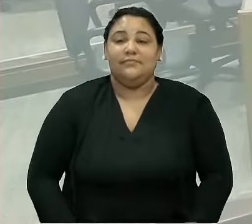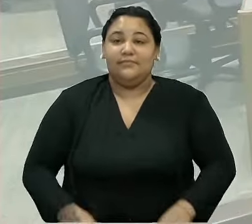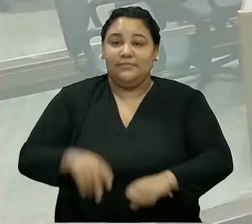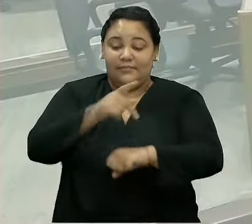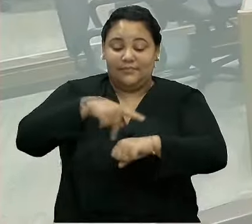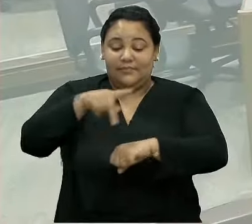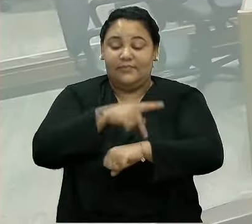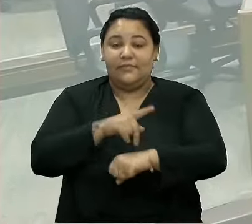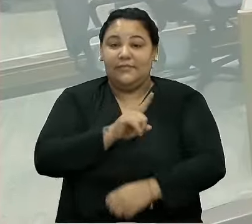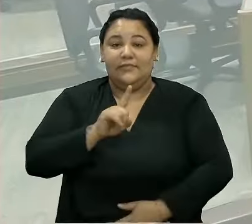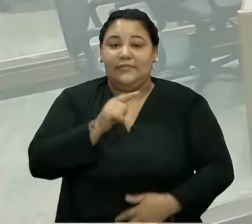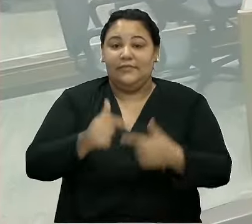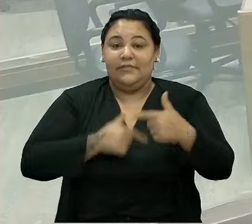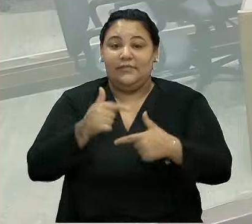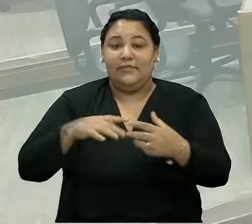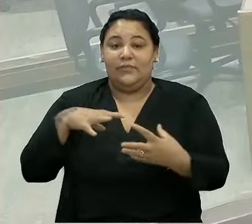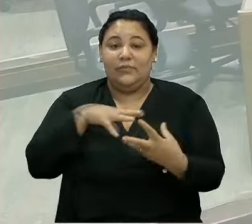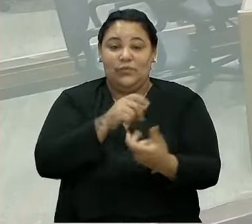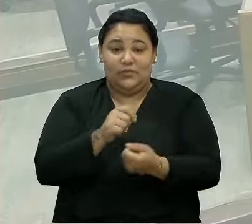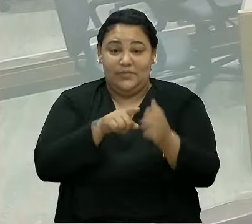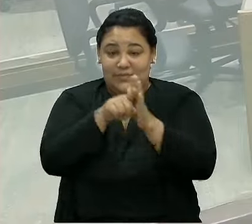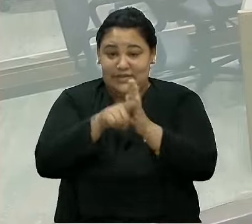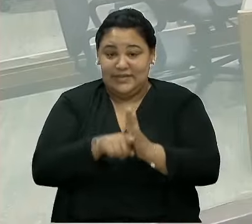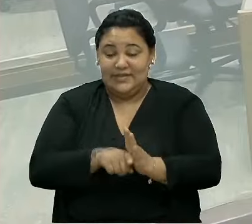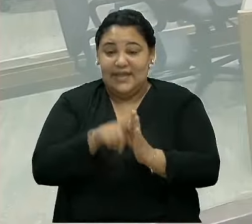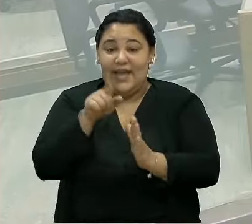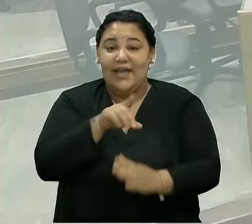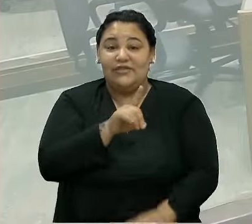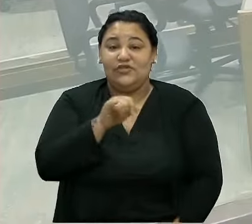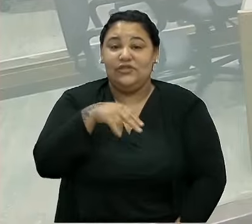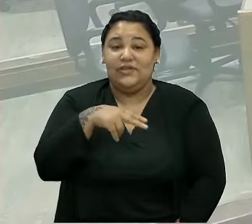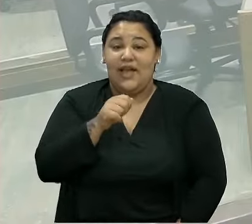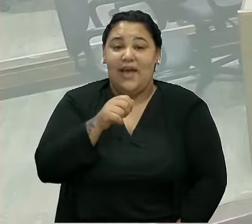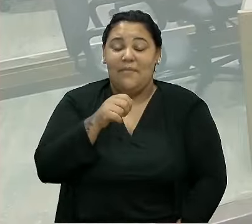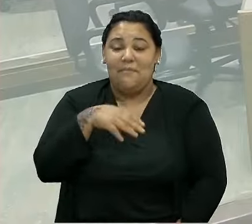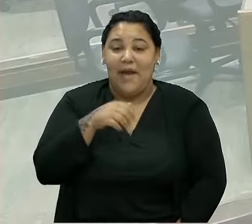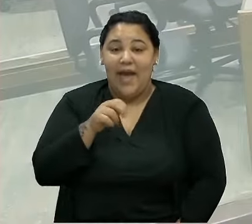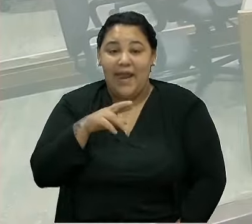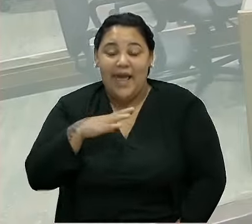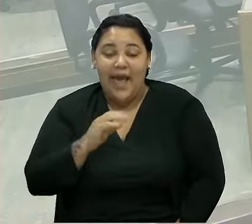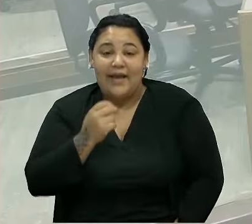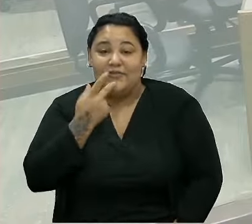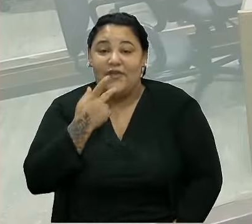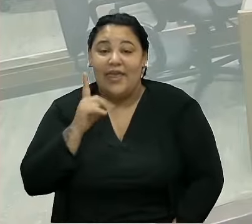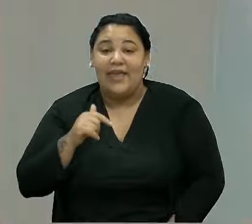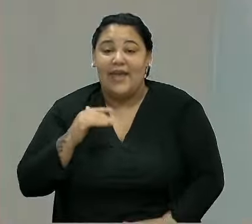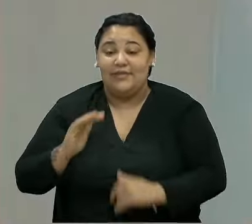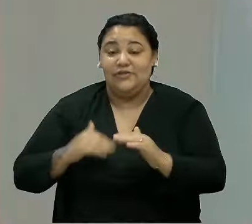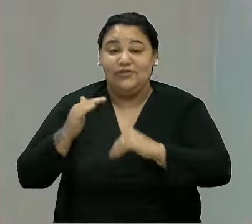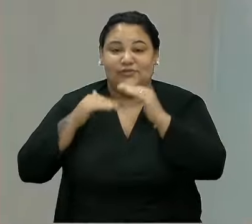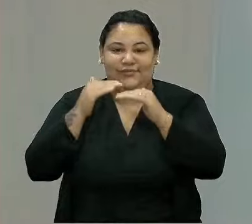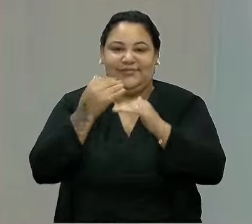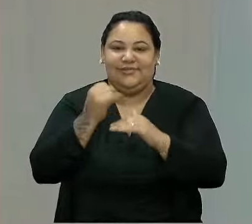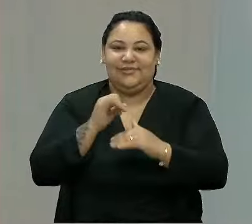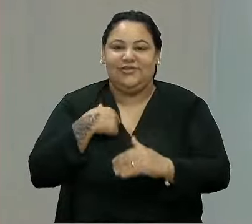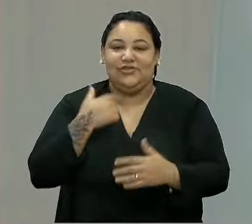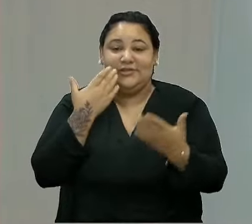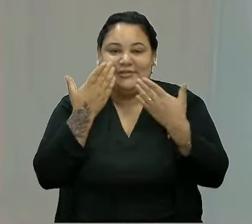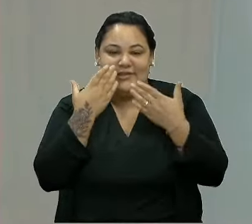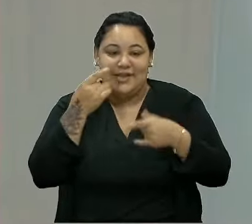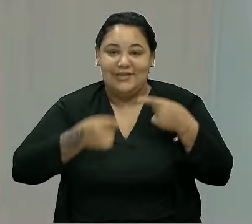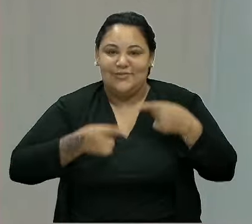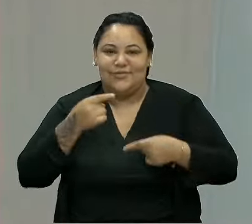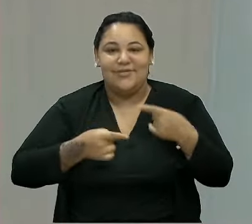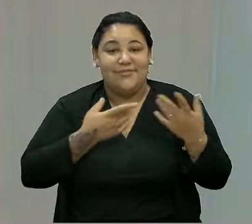Dinamarca, que a gente fala que são desenvolvidos. Se nós pegarmos esse debate, vereador